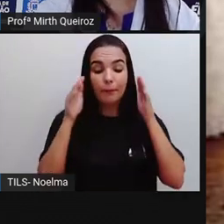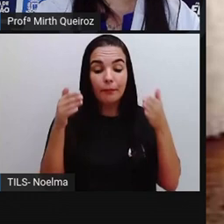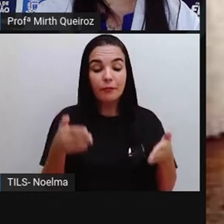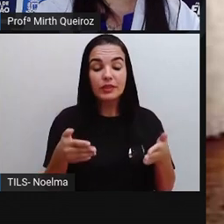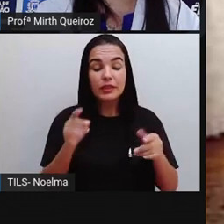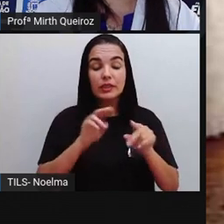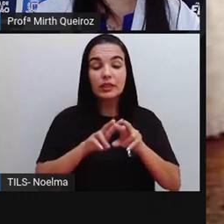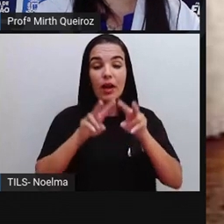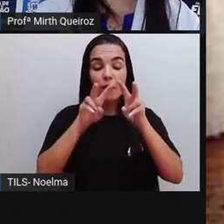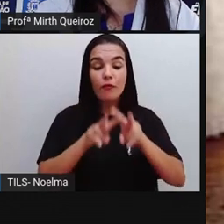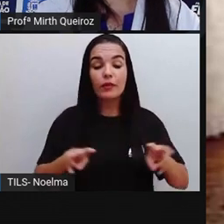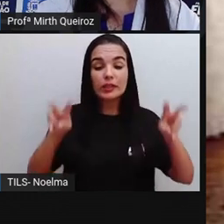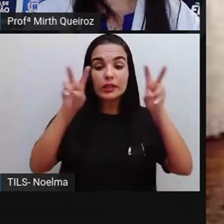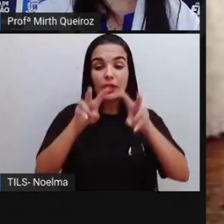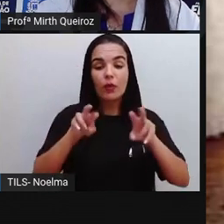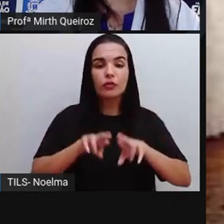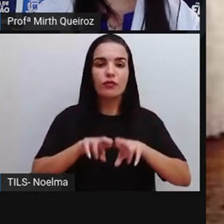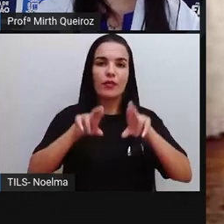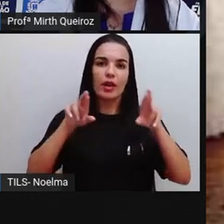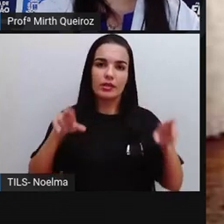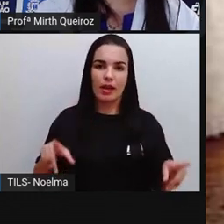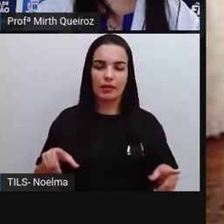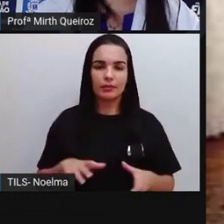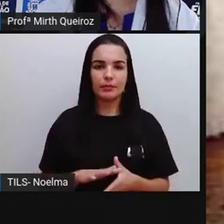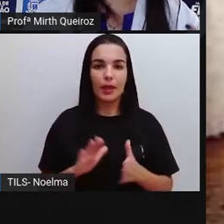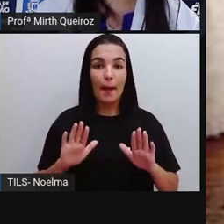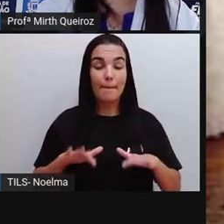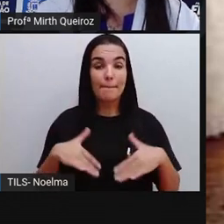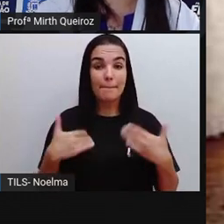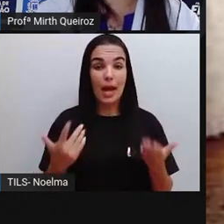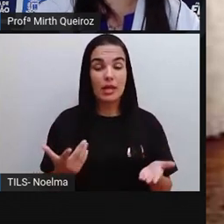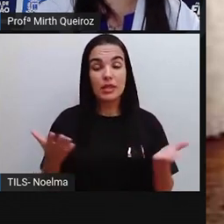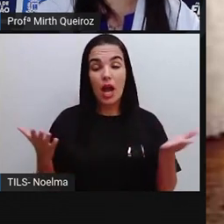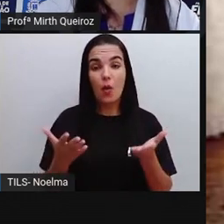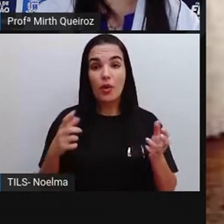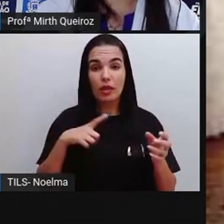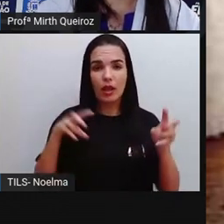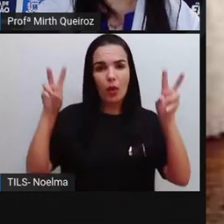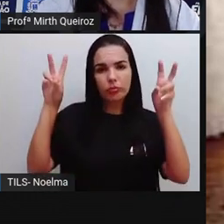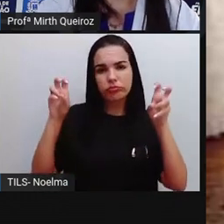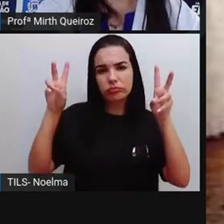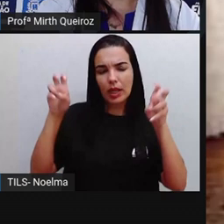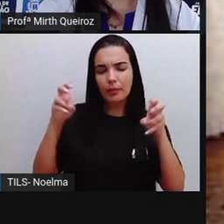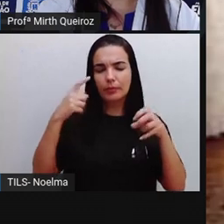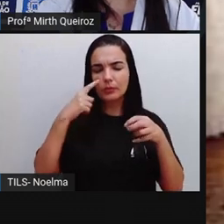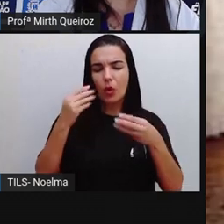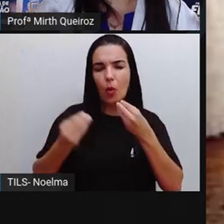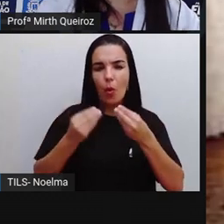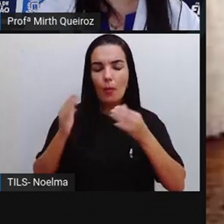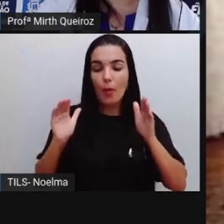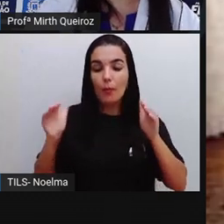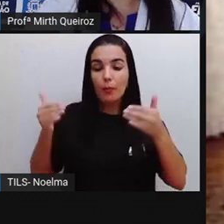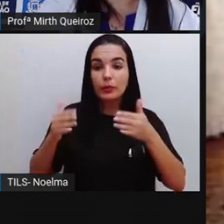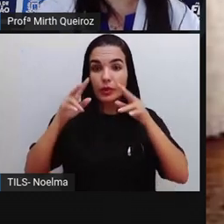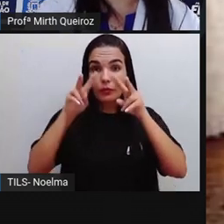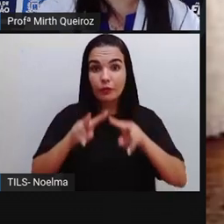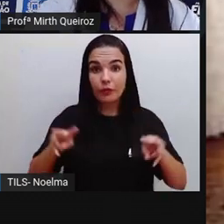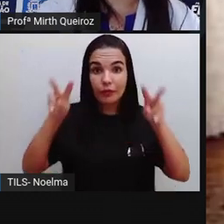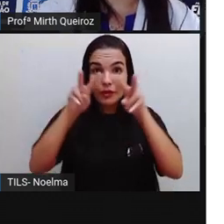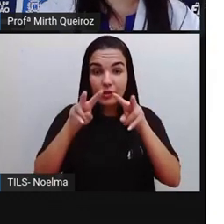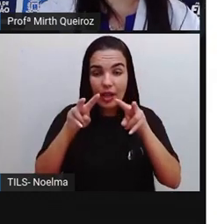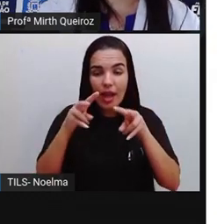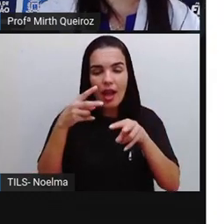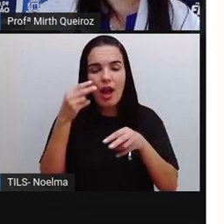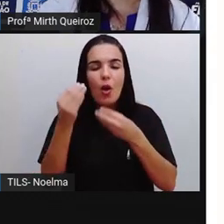Mas a gente vai levar esse assunto, pontos de vista, relacionando à arte.